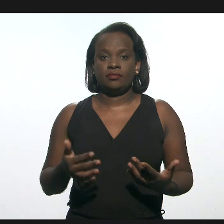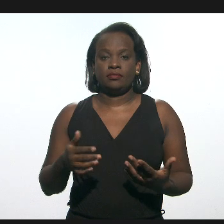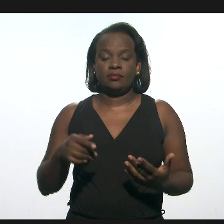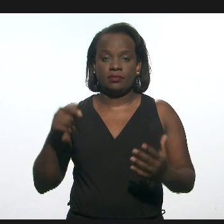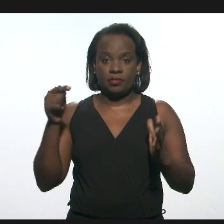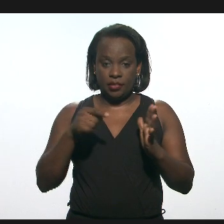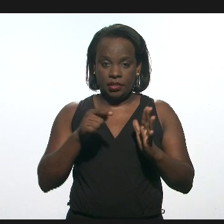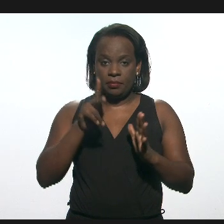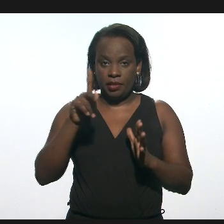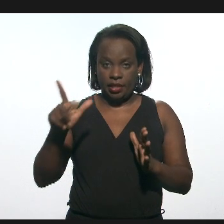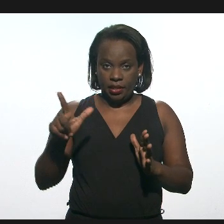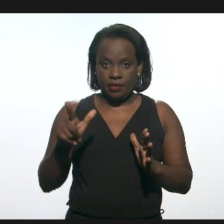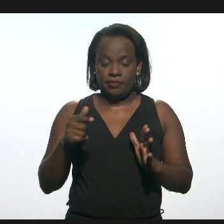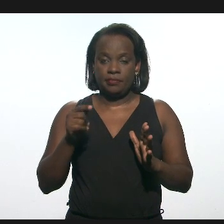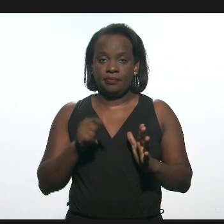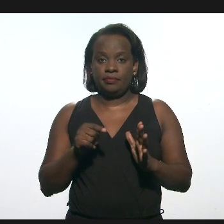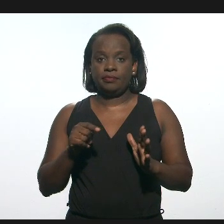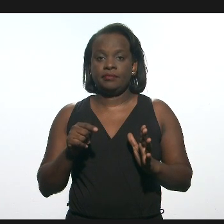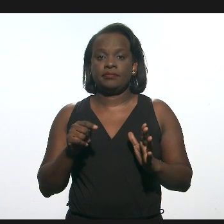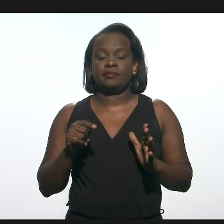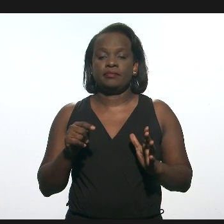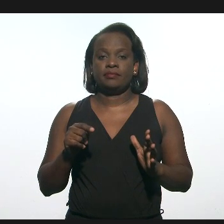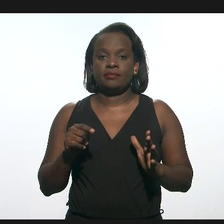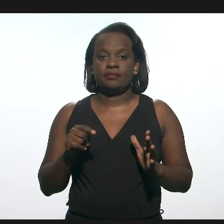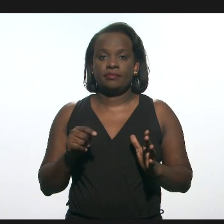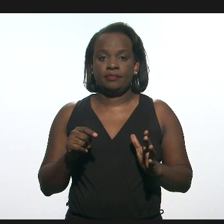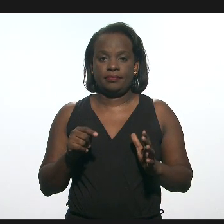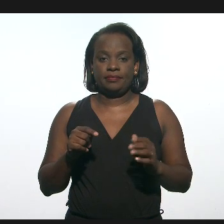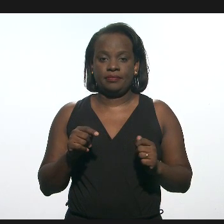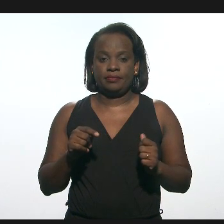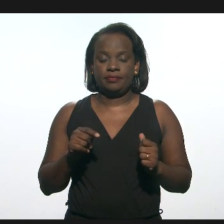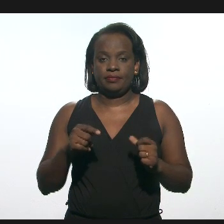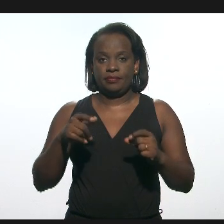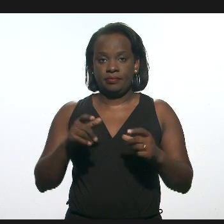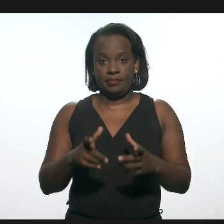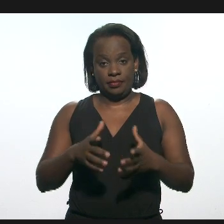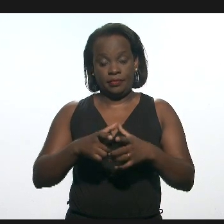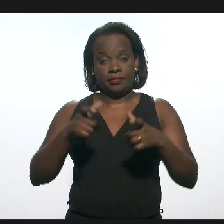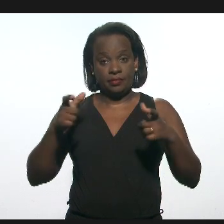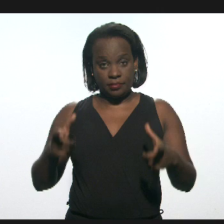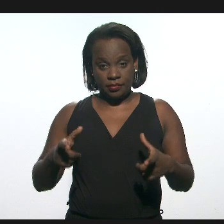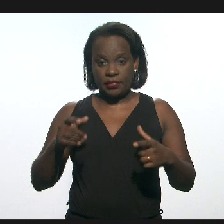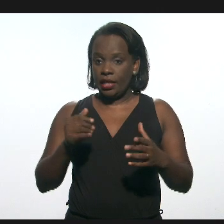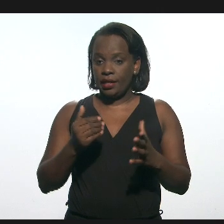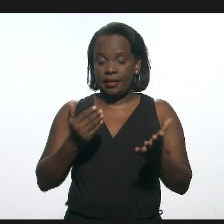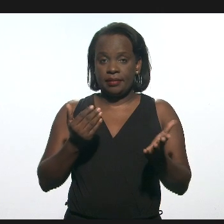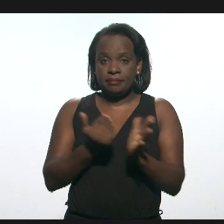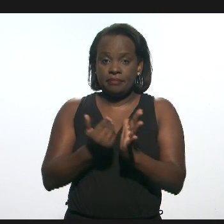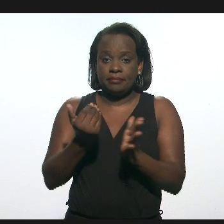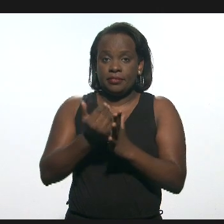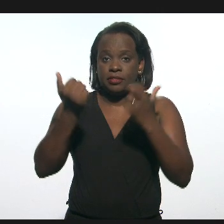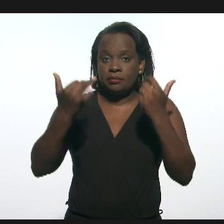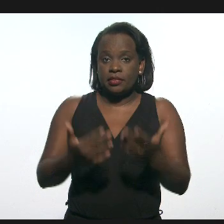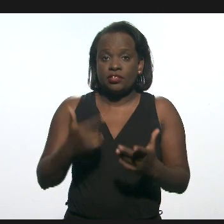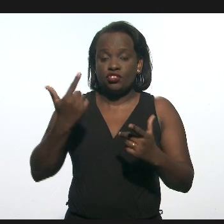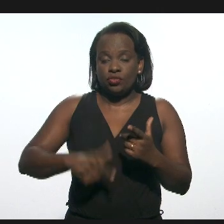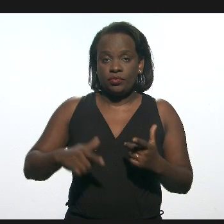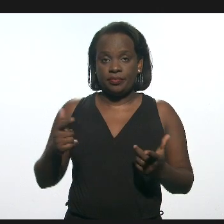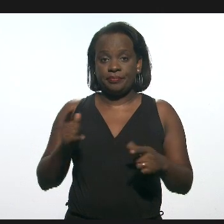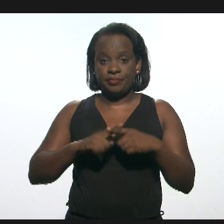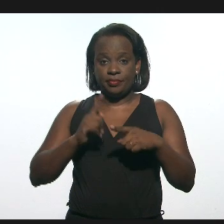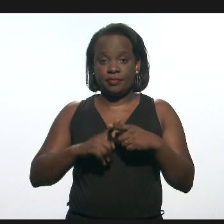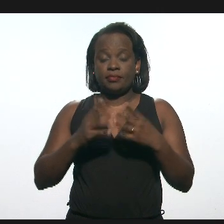este projeto de lei, ele, na sua grande parte, ele é redundante, porque muita